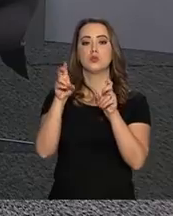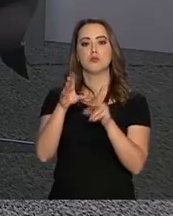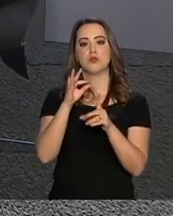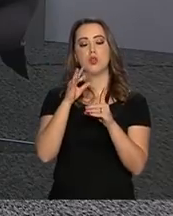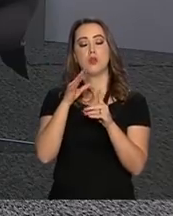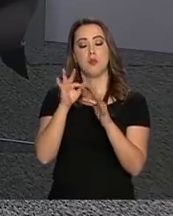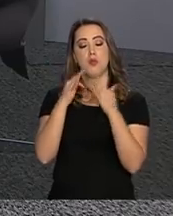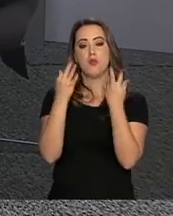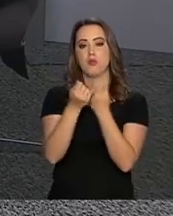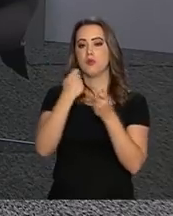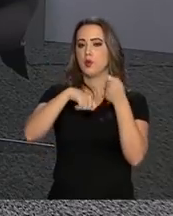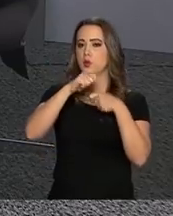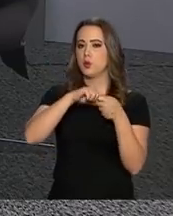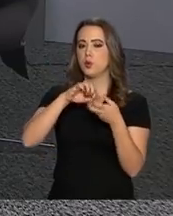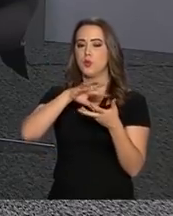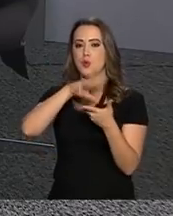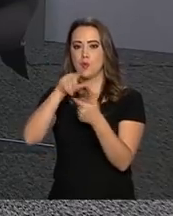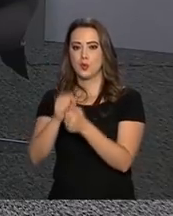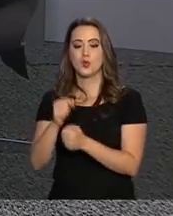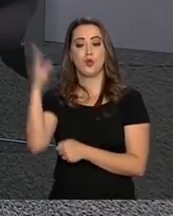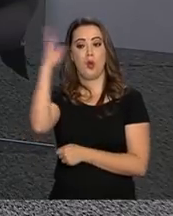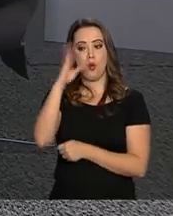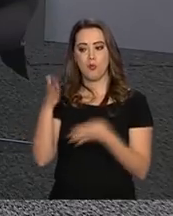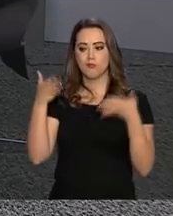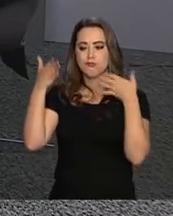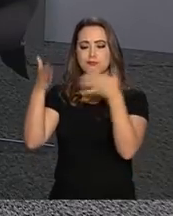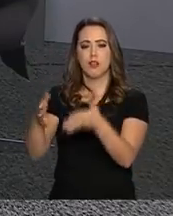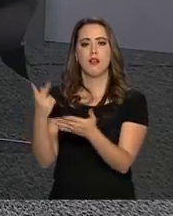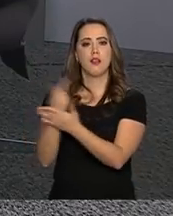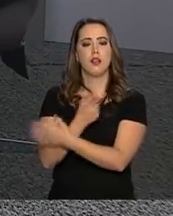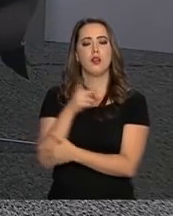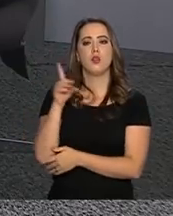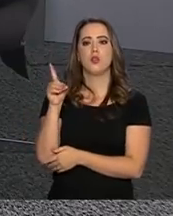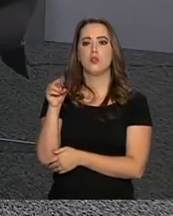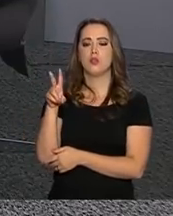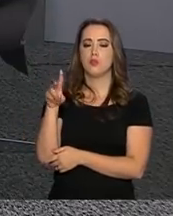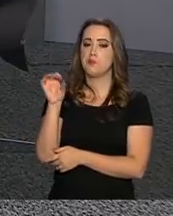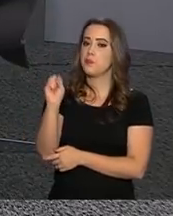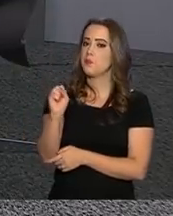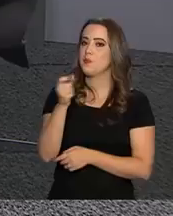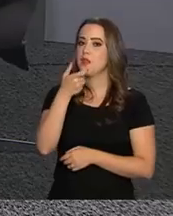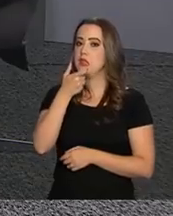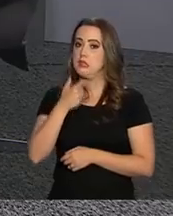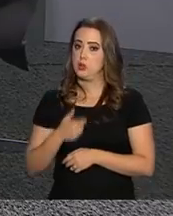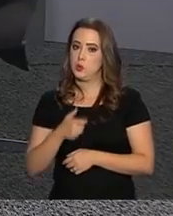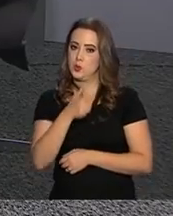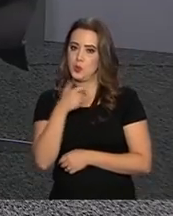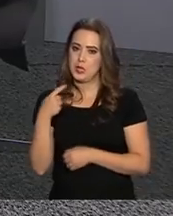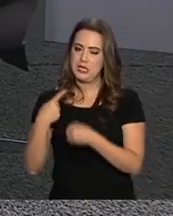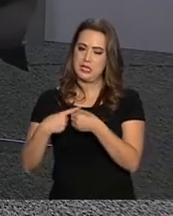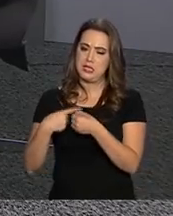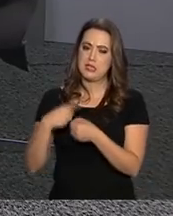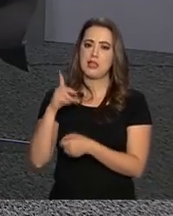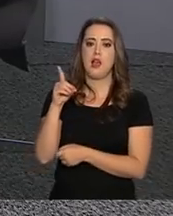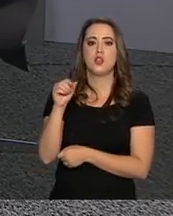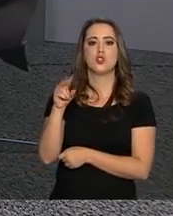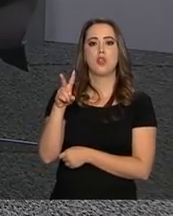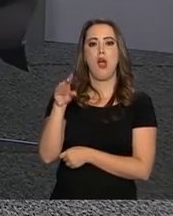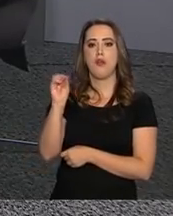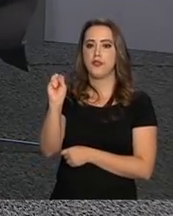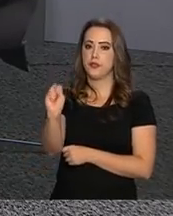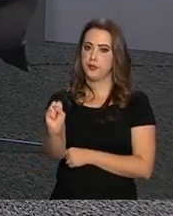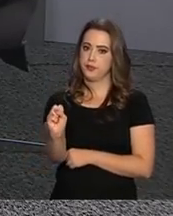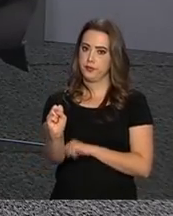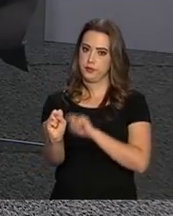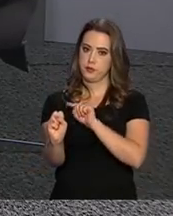Mundial e a participação do Brasil no evento que ocorre em Davos, na Suíça. Professor, nós terminamos o bloco anterior